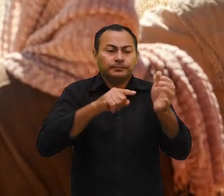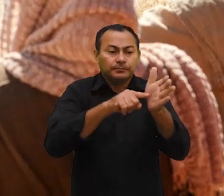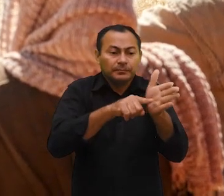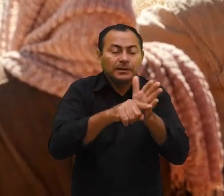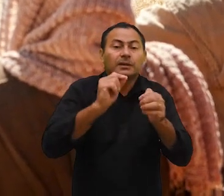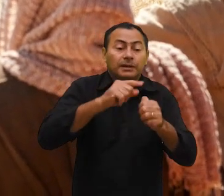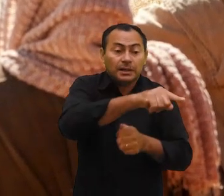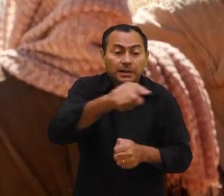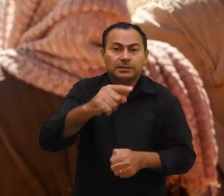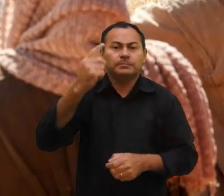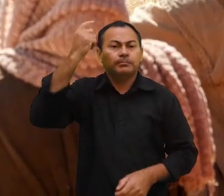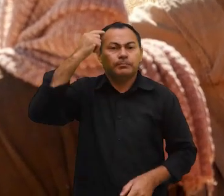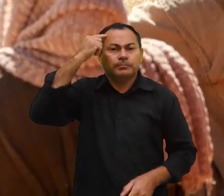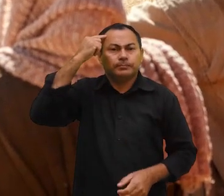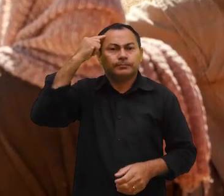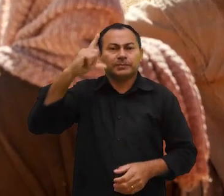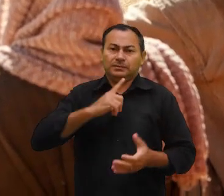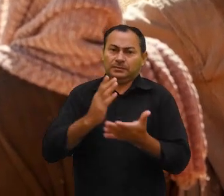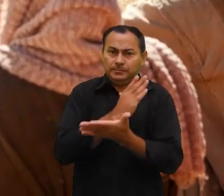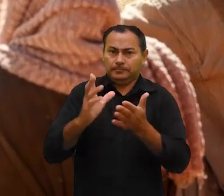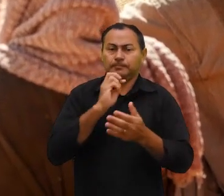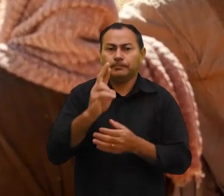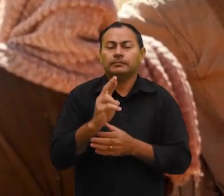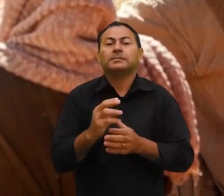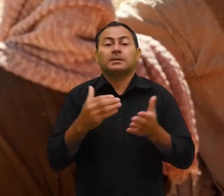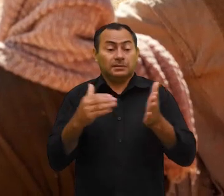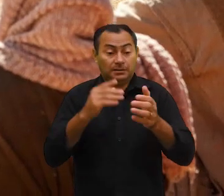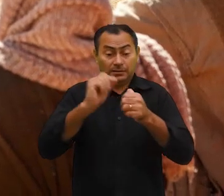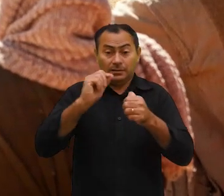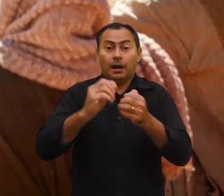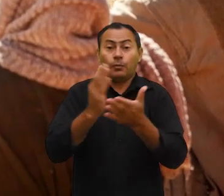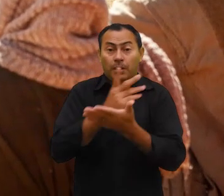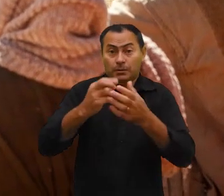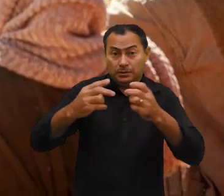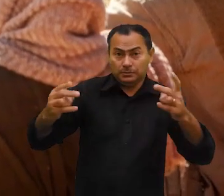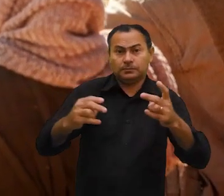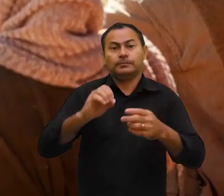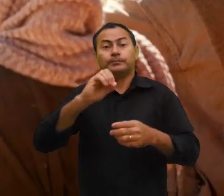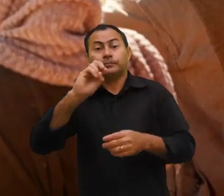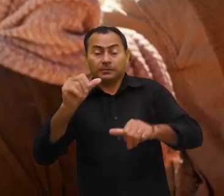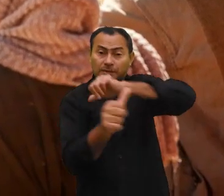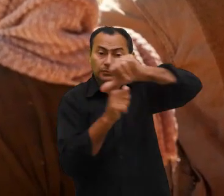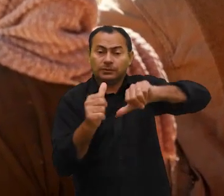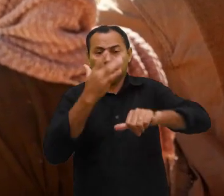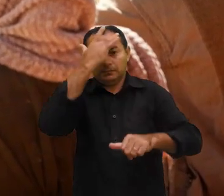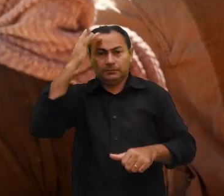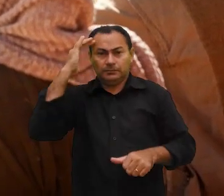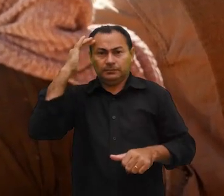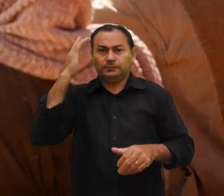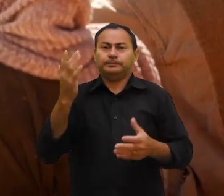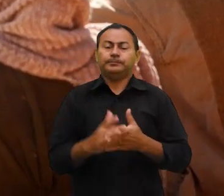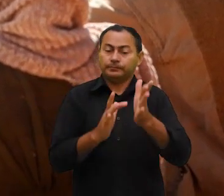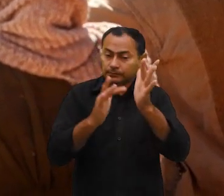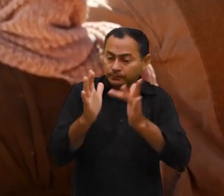fazê-los pensar e chegar a algumas respostas, até que fizessem alguma coisa ou até que se tornassem alguém.